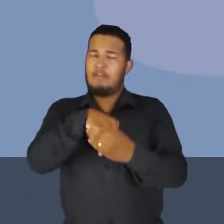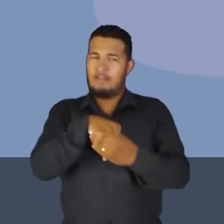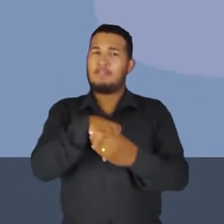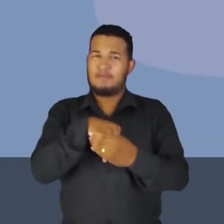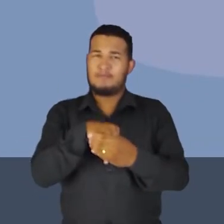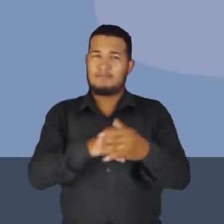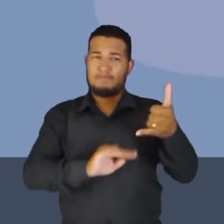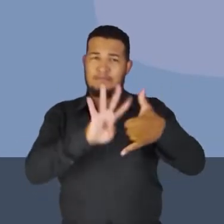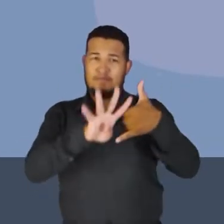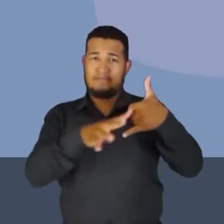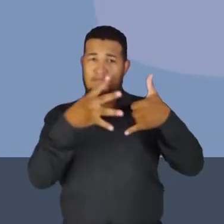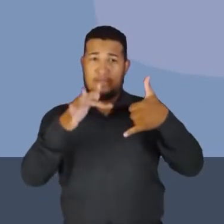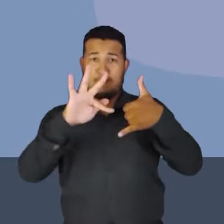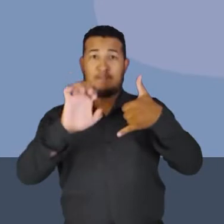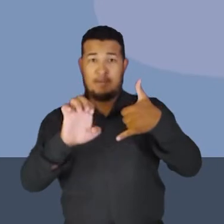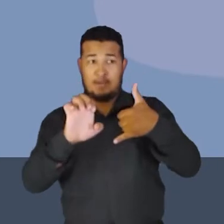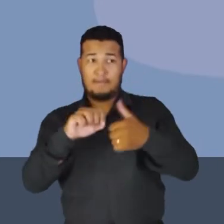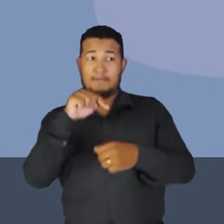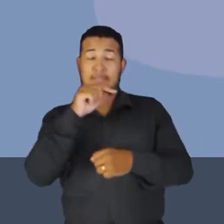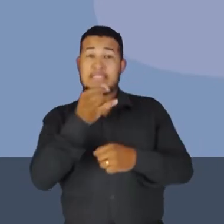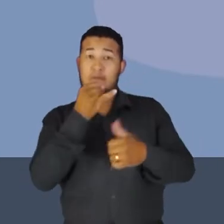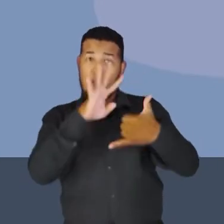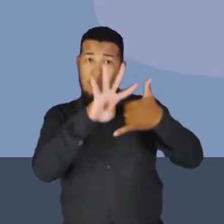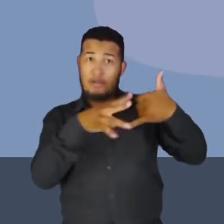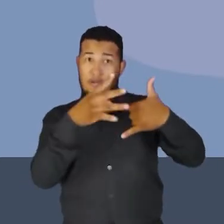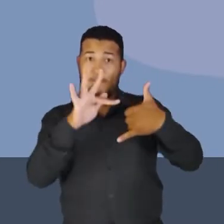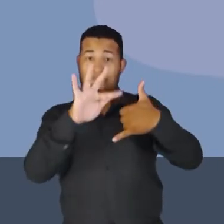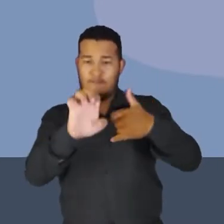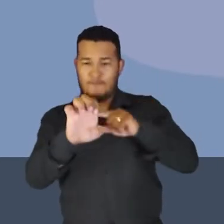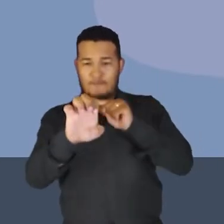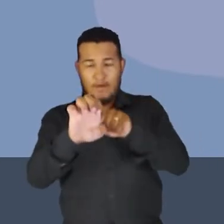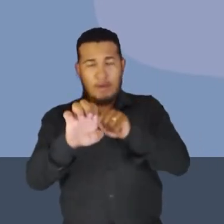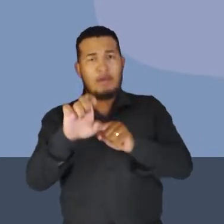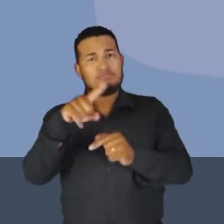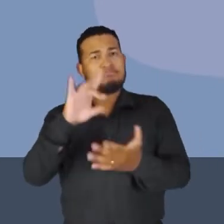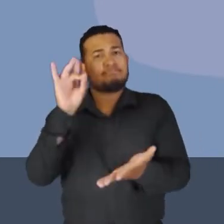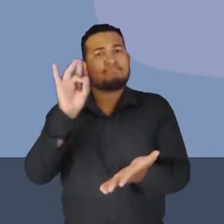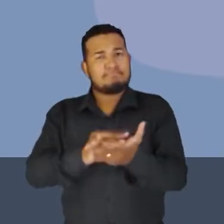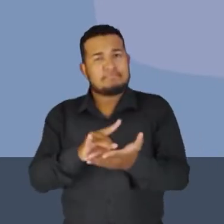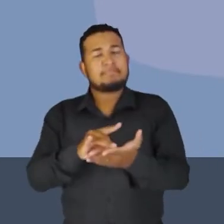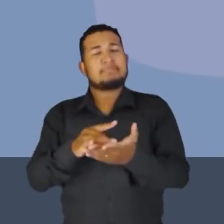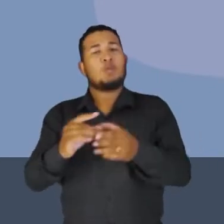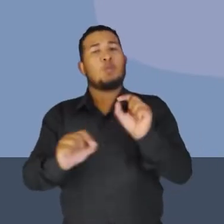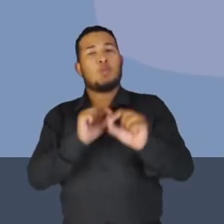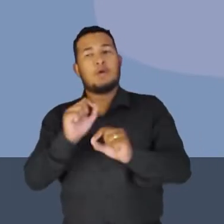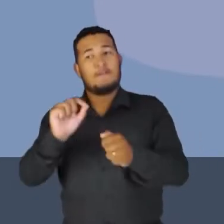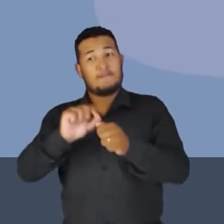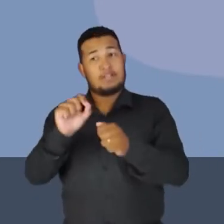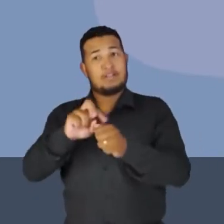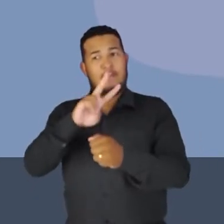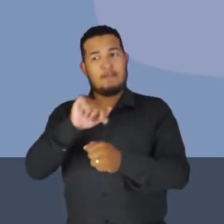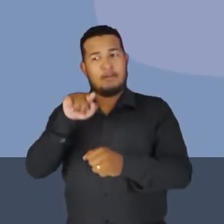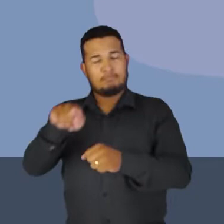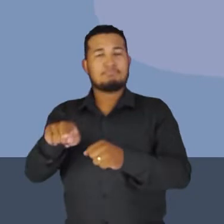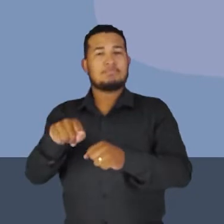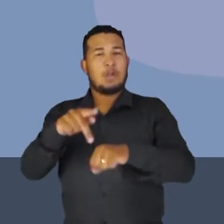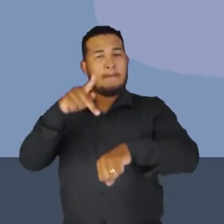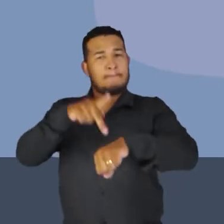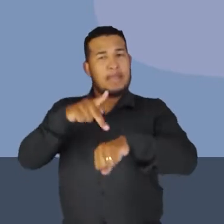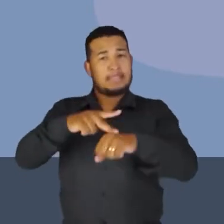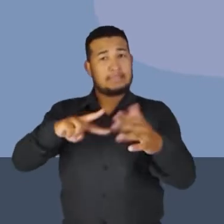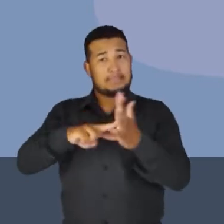esse elemento ferro em sua composição que vai fazer com que essa rocha tenha essas